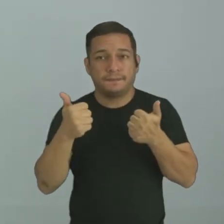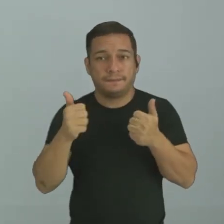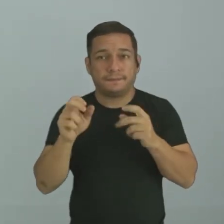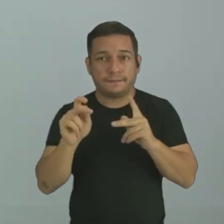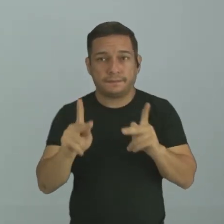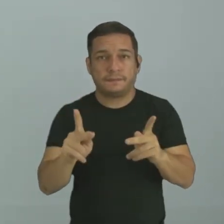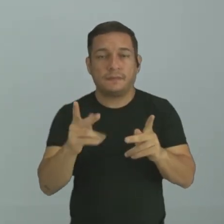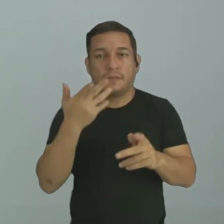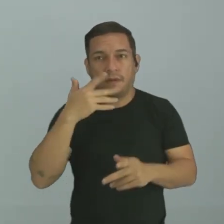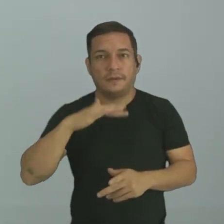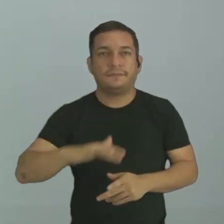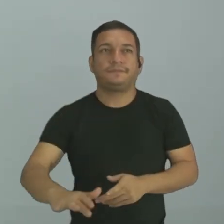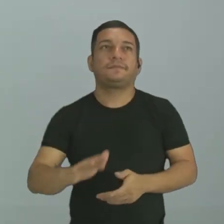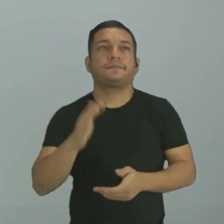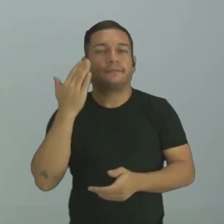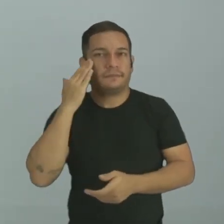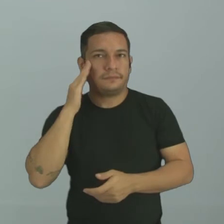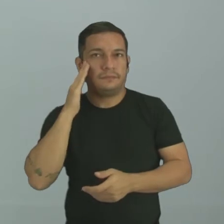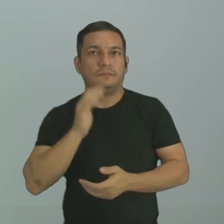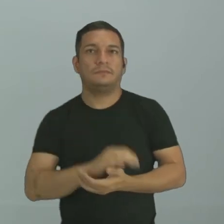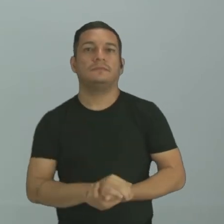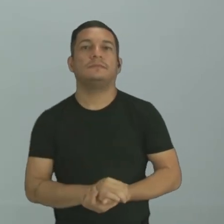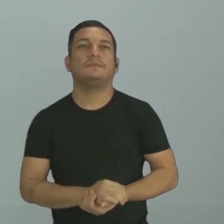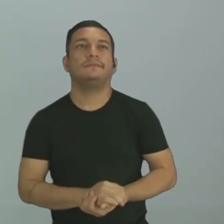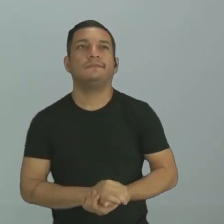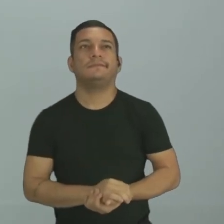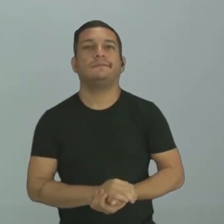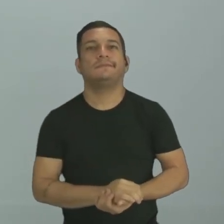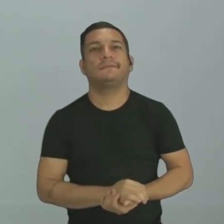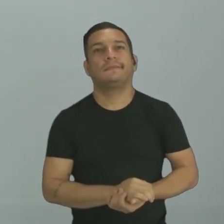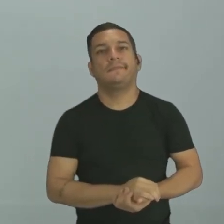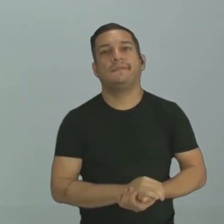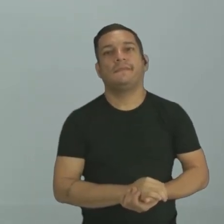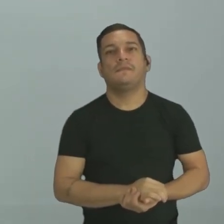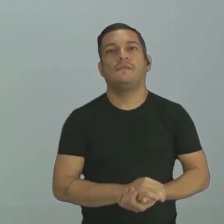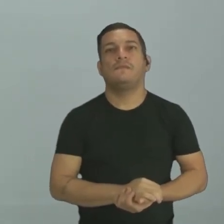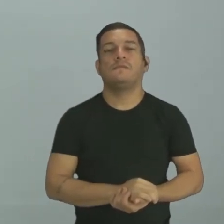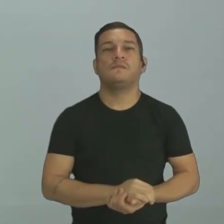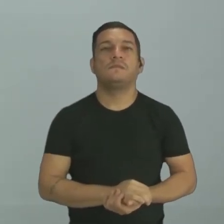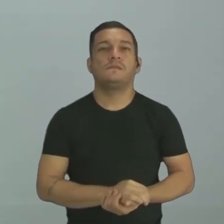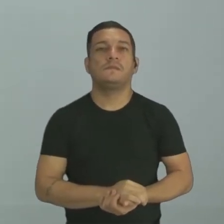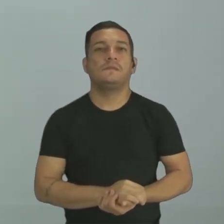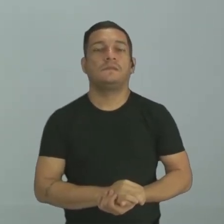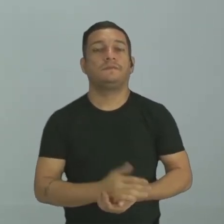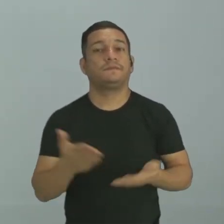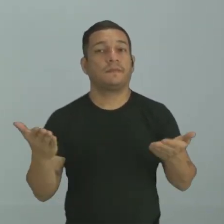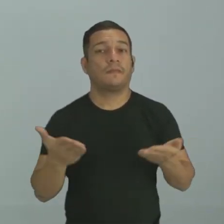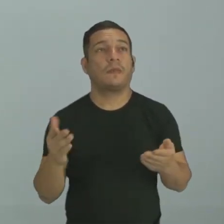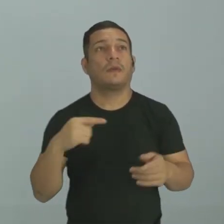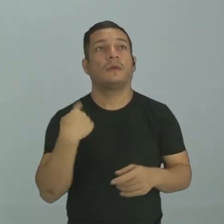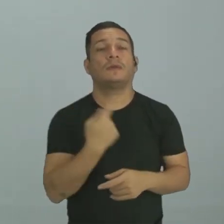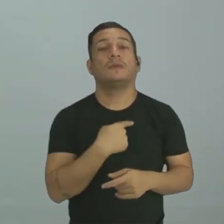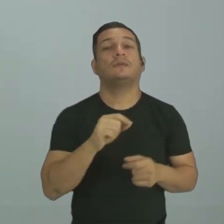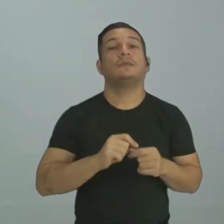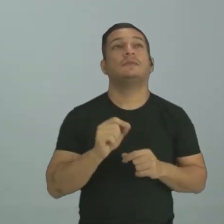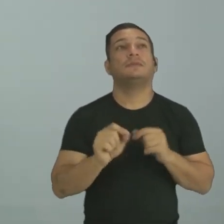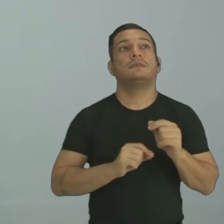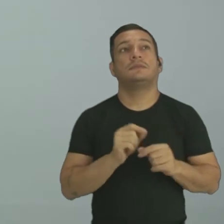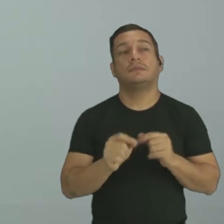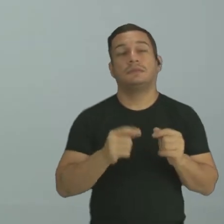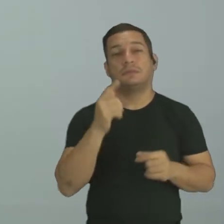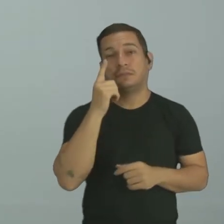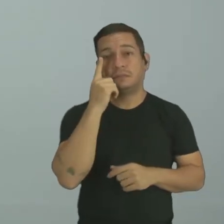Certinho, crianças? Entenderam? Entenderam bem direitinho? Agora, o nós vamos fazer? Nós vamos